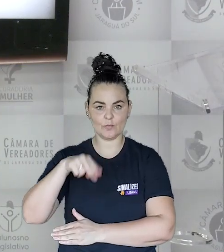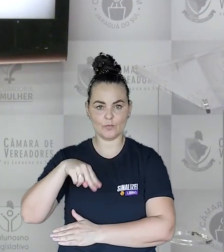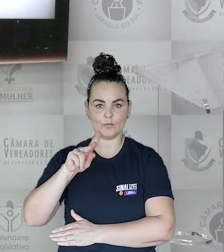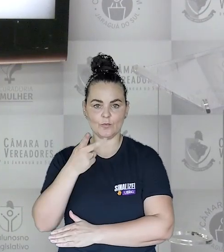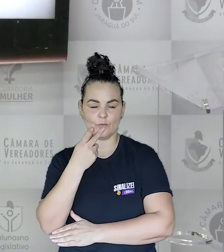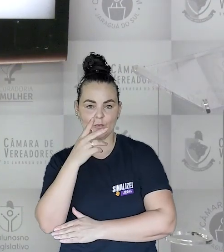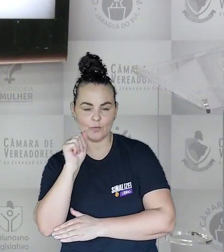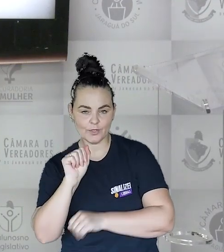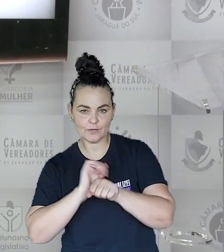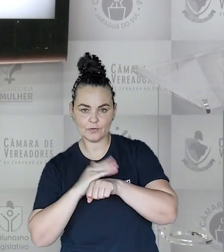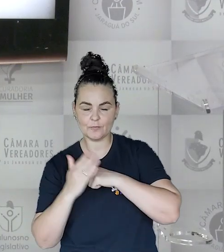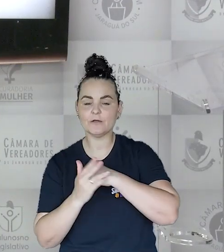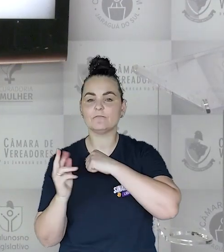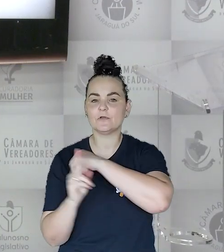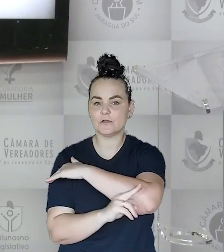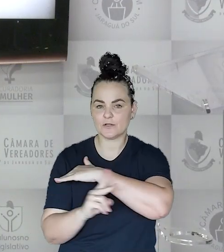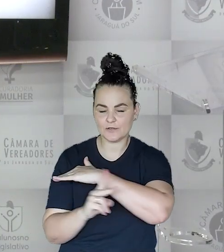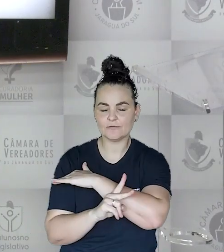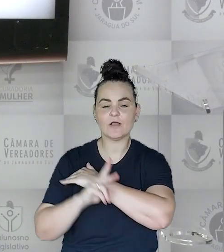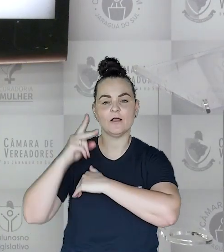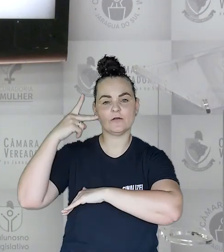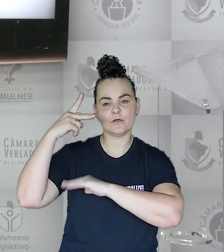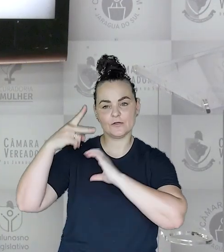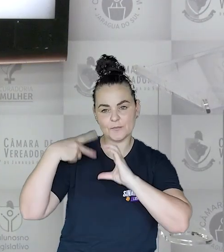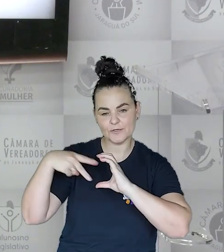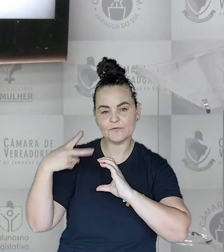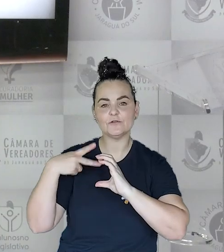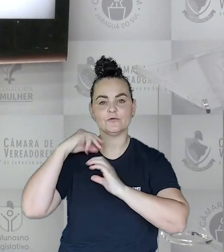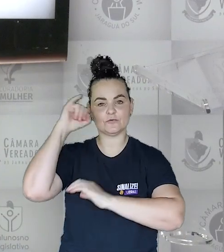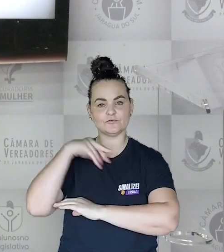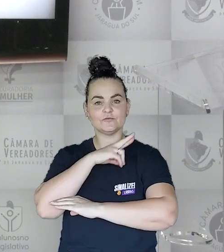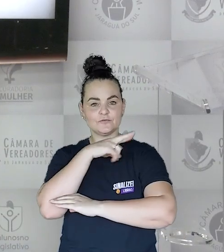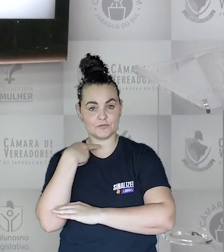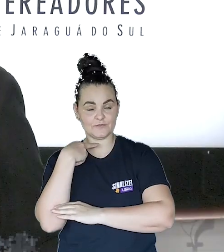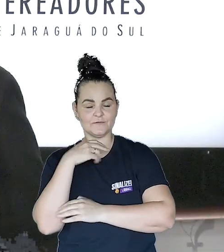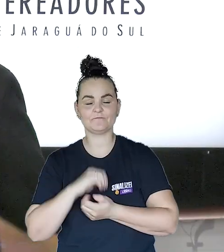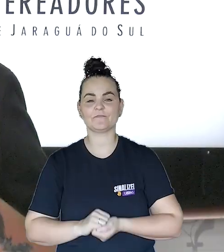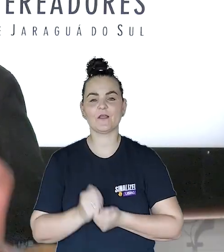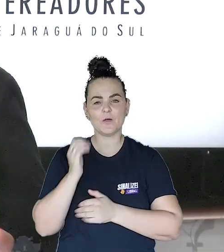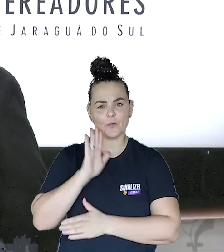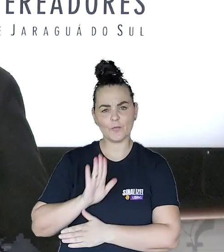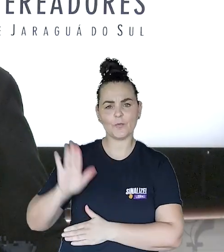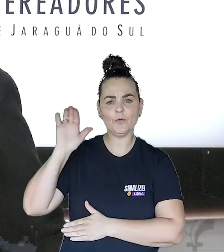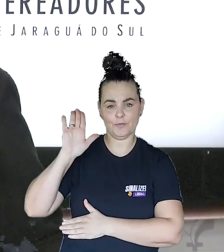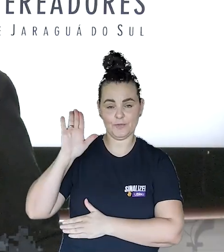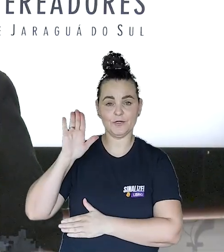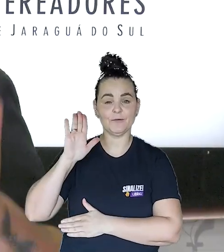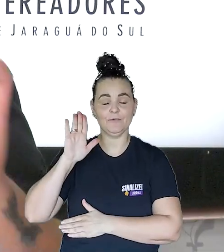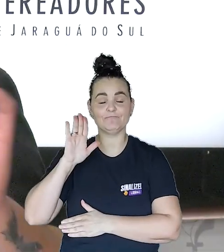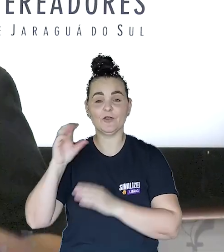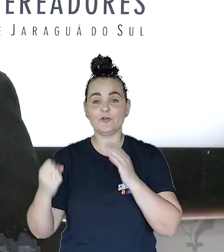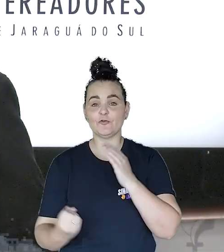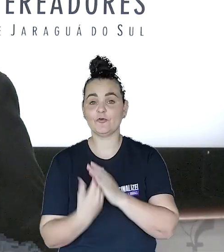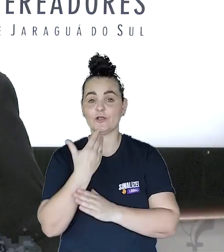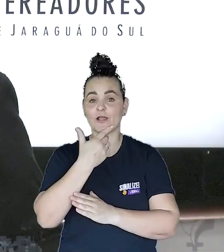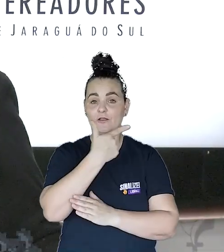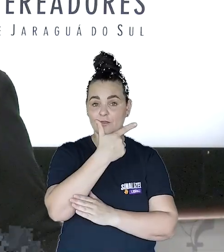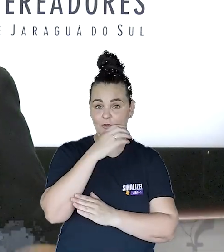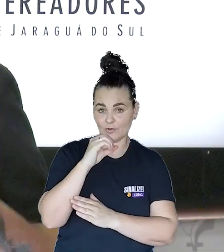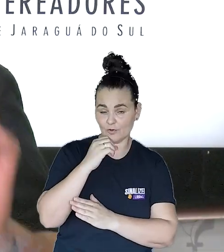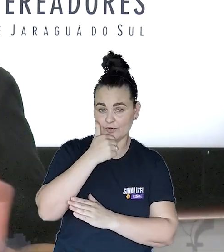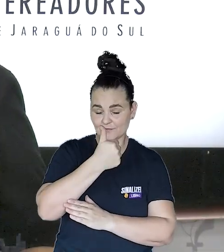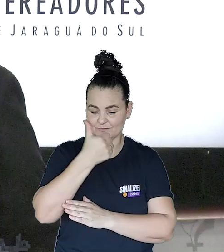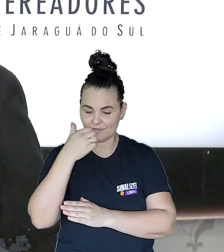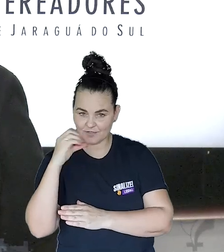participaram do programa que é promovido pela Câmara de Vereadores de Jaraguá do Sul. O programa, instituído em 2010,